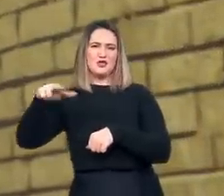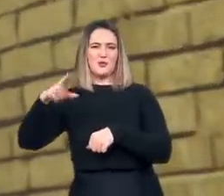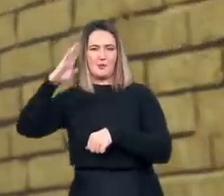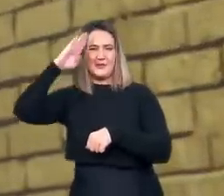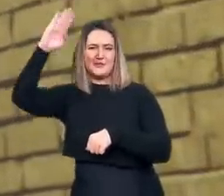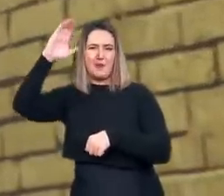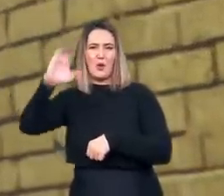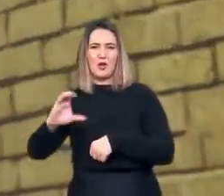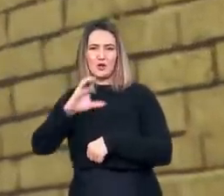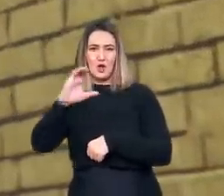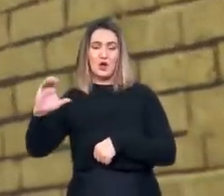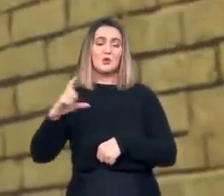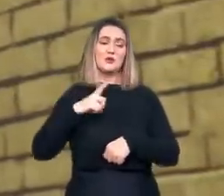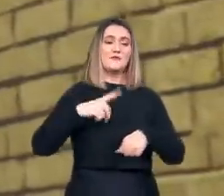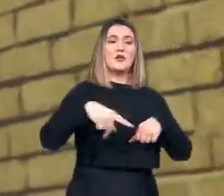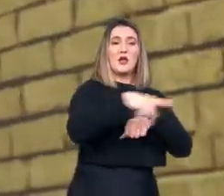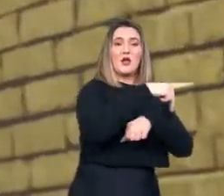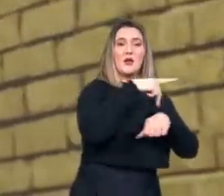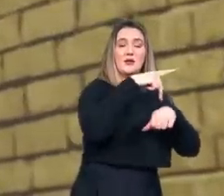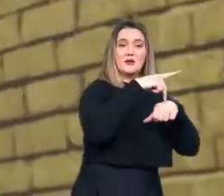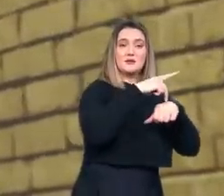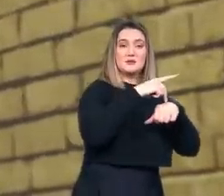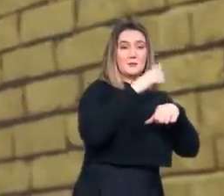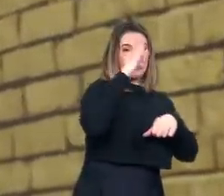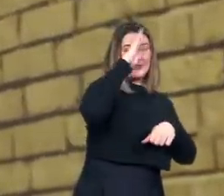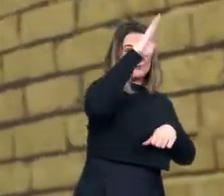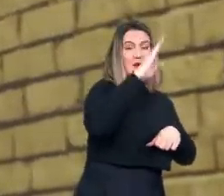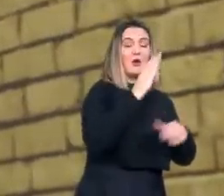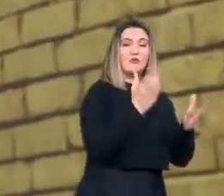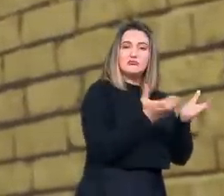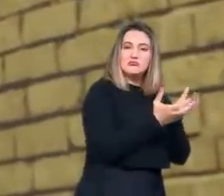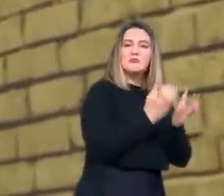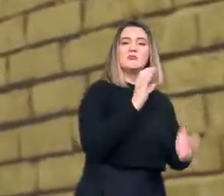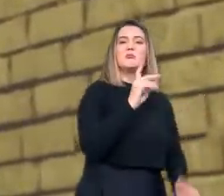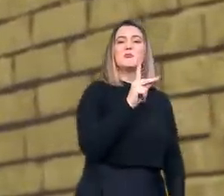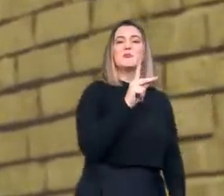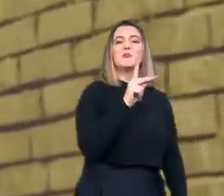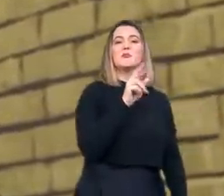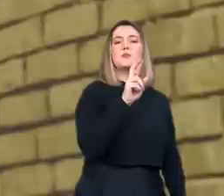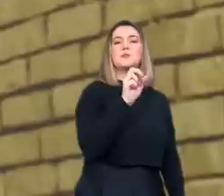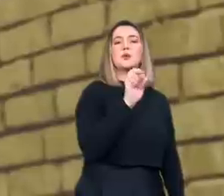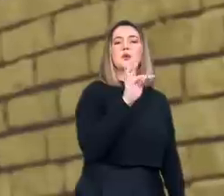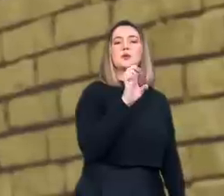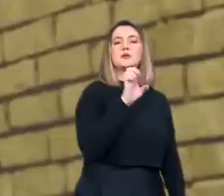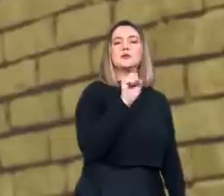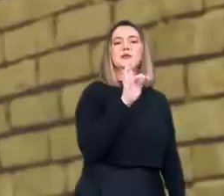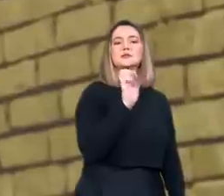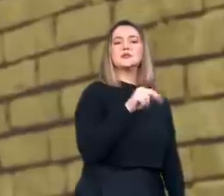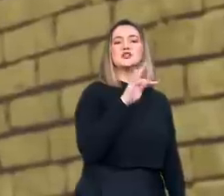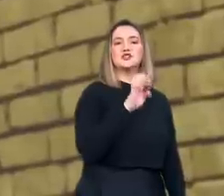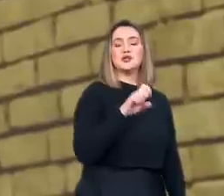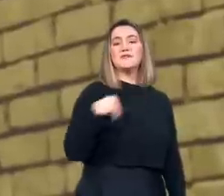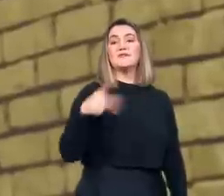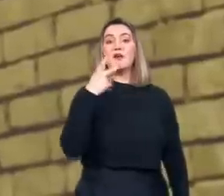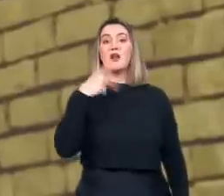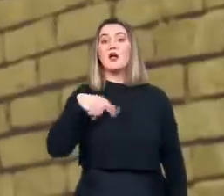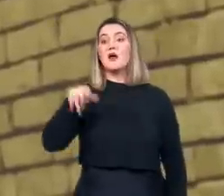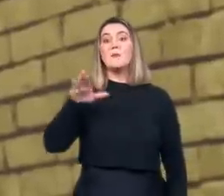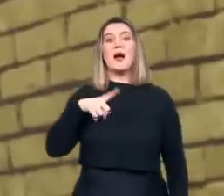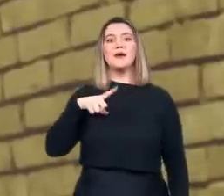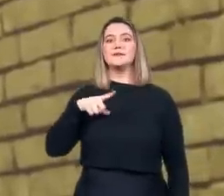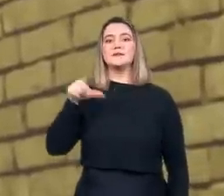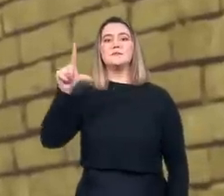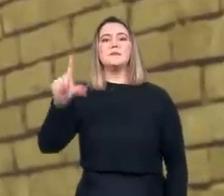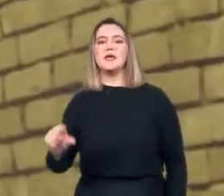pudesse haver também perseguições igualmente cruéis nos países de hegemonia católica. Nos Países Baixos, por exemplo,